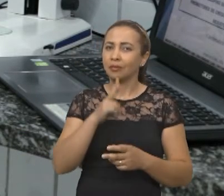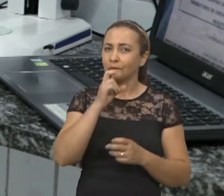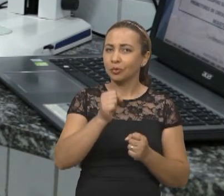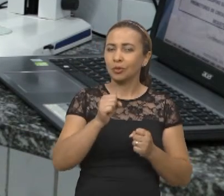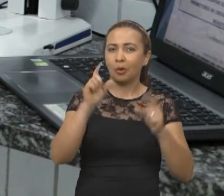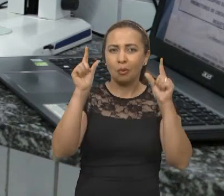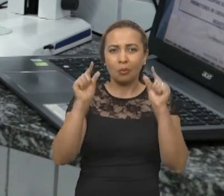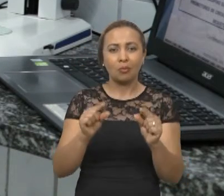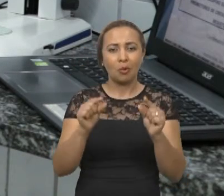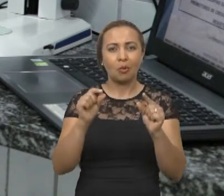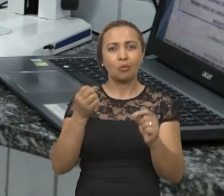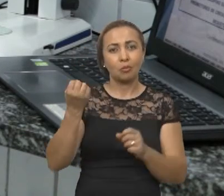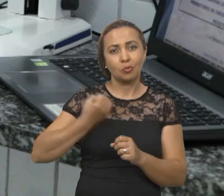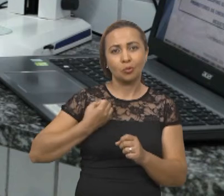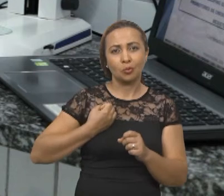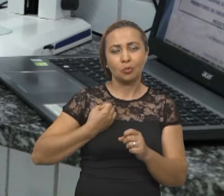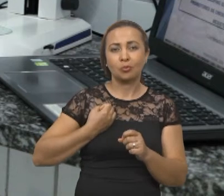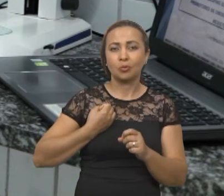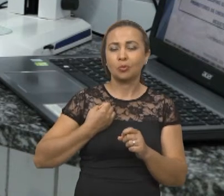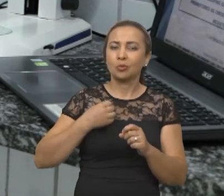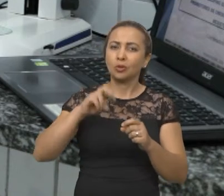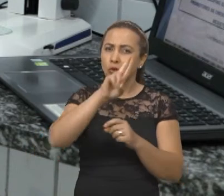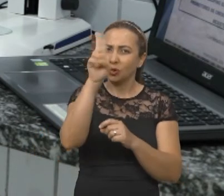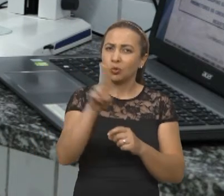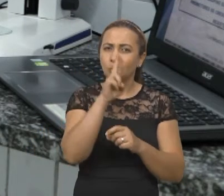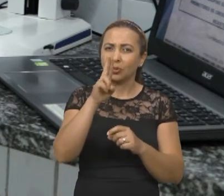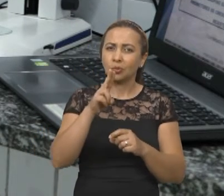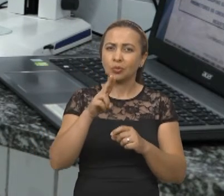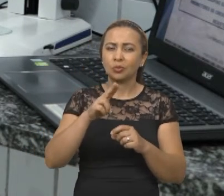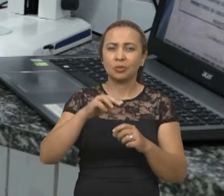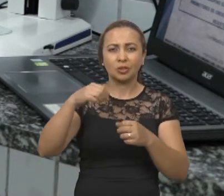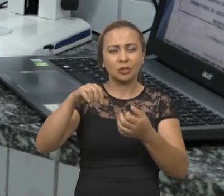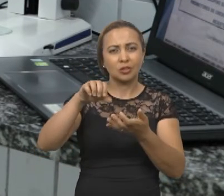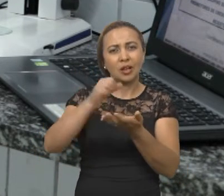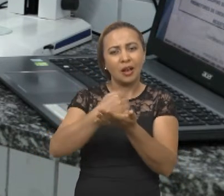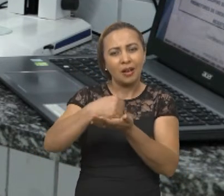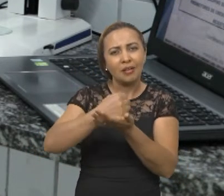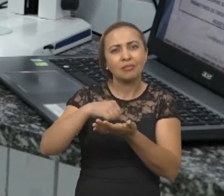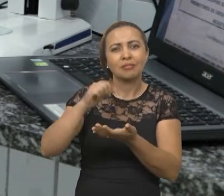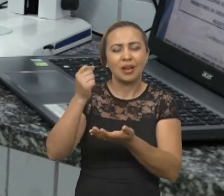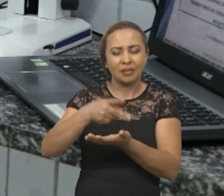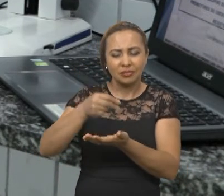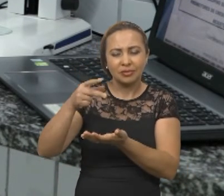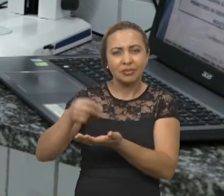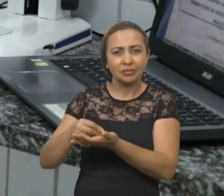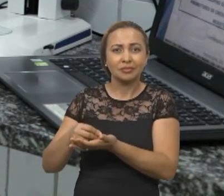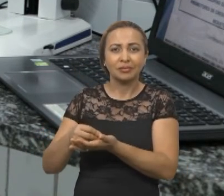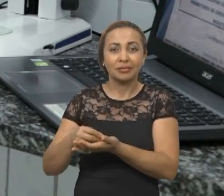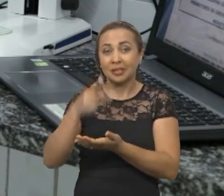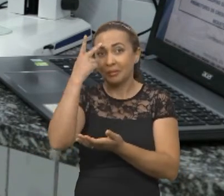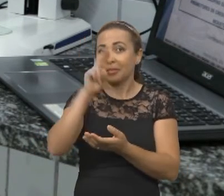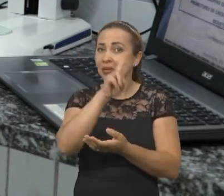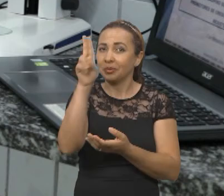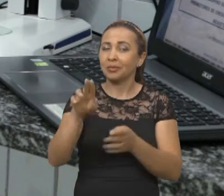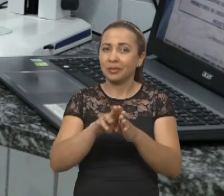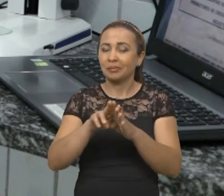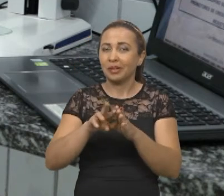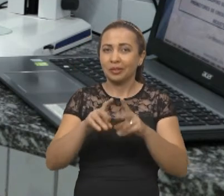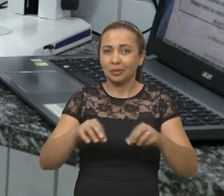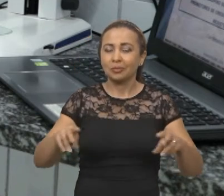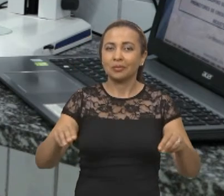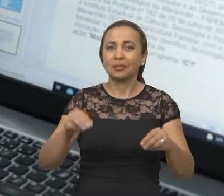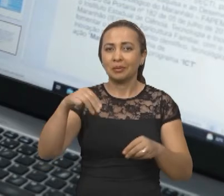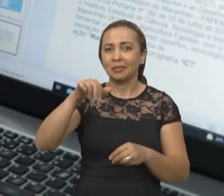baixo índice de agrotóxicos e com baixo índice também até do próprio uso de uma adubação